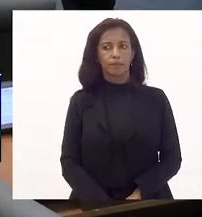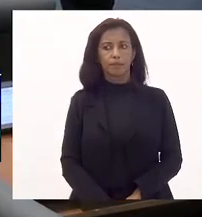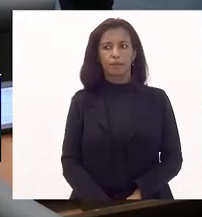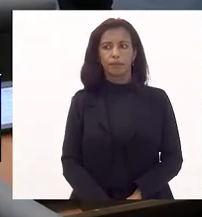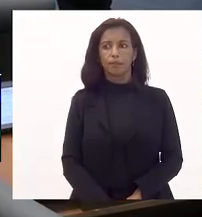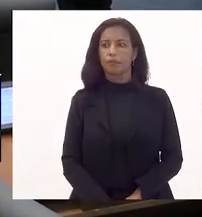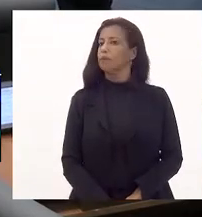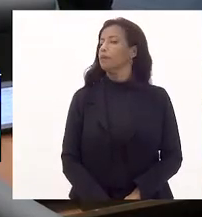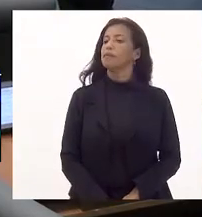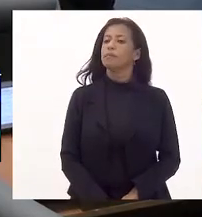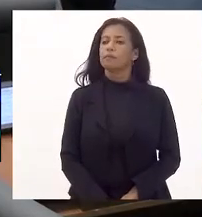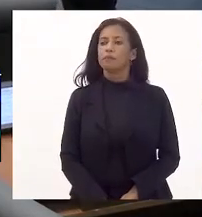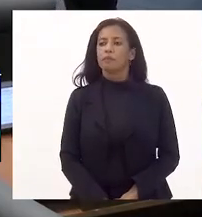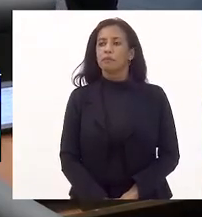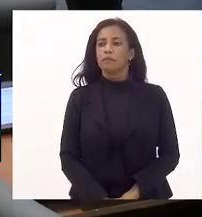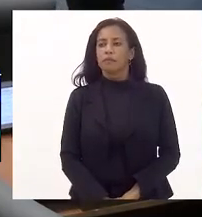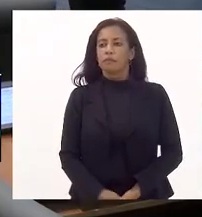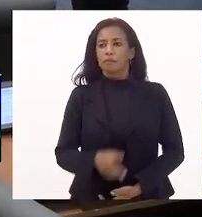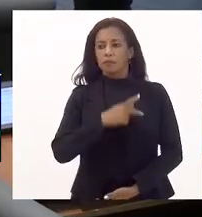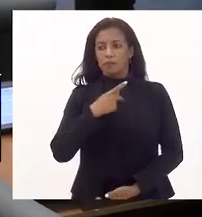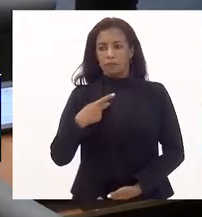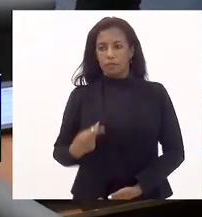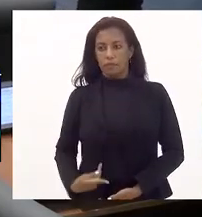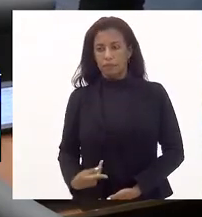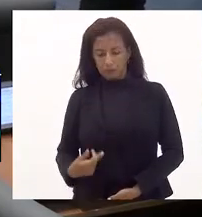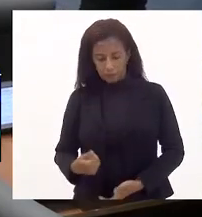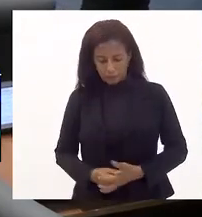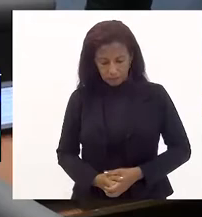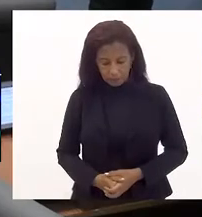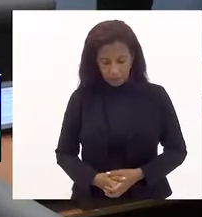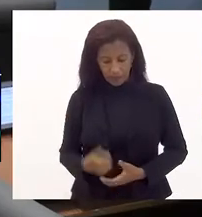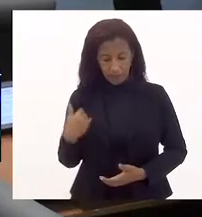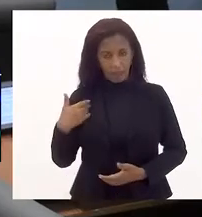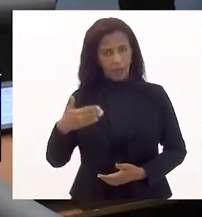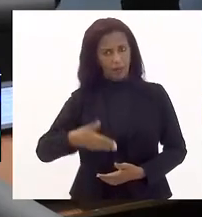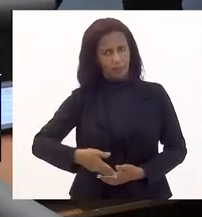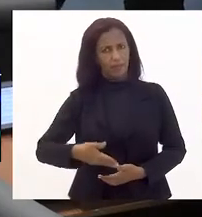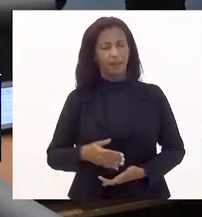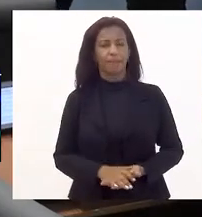Presidente. Sim, deputado Anderson. Quero aqui, antes de mais nada,